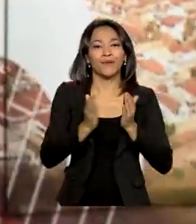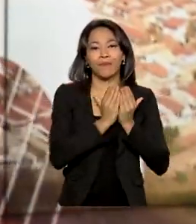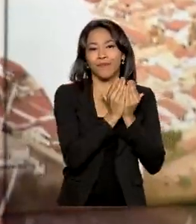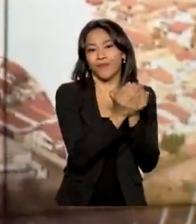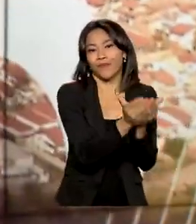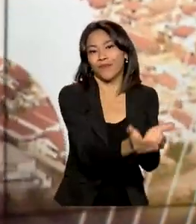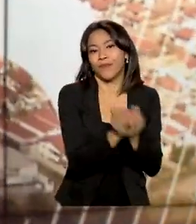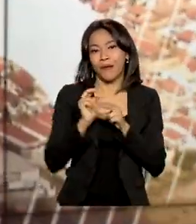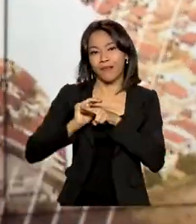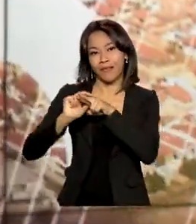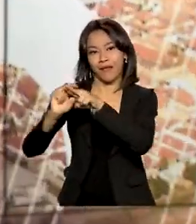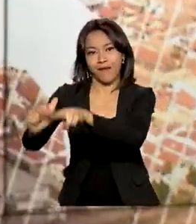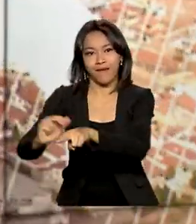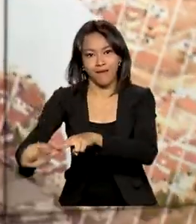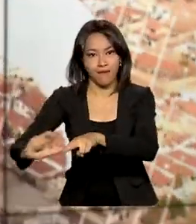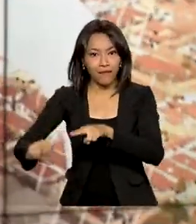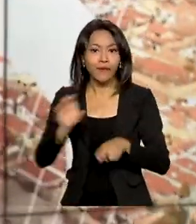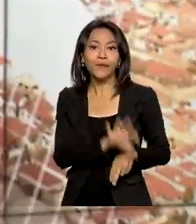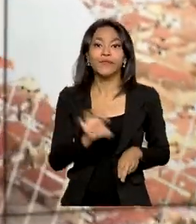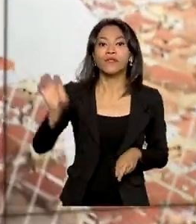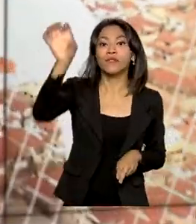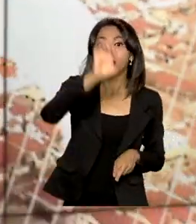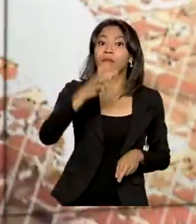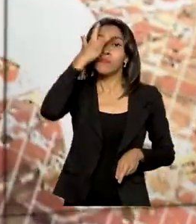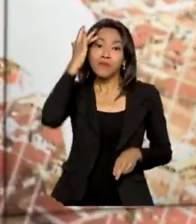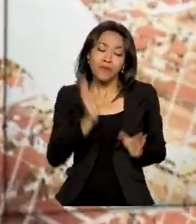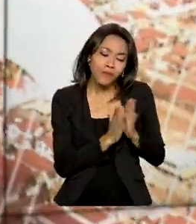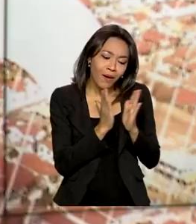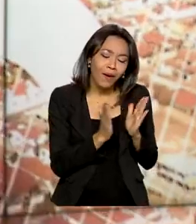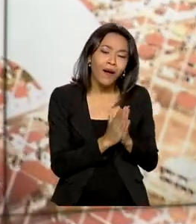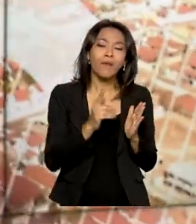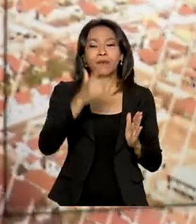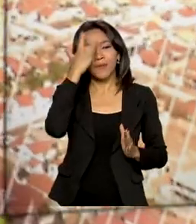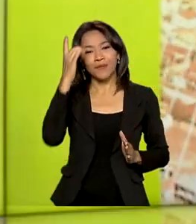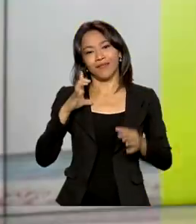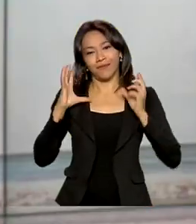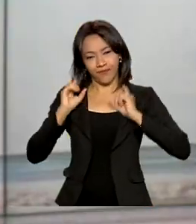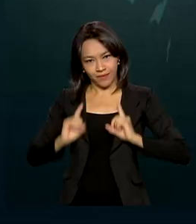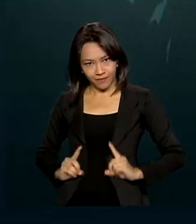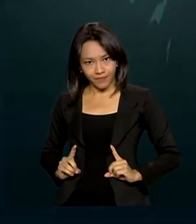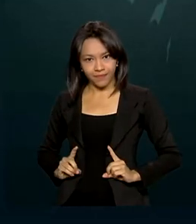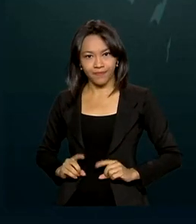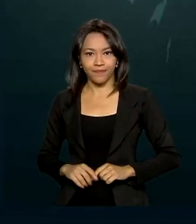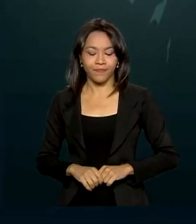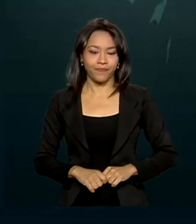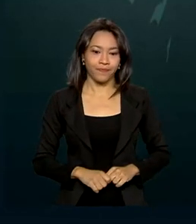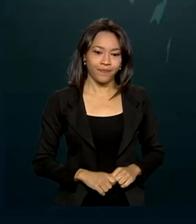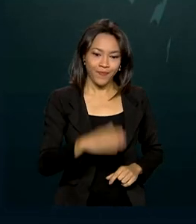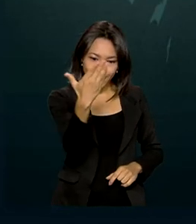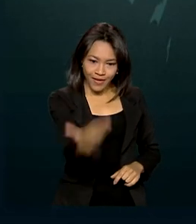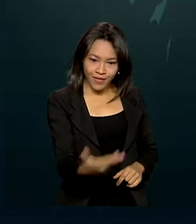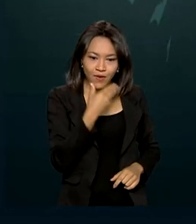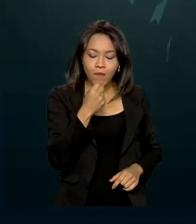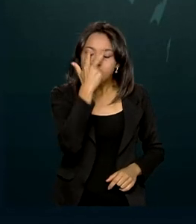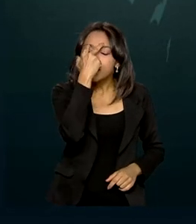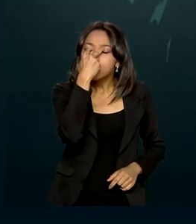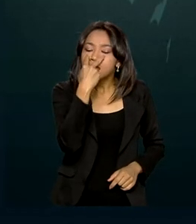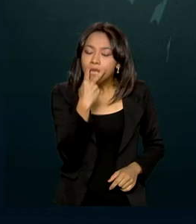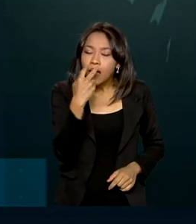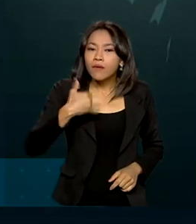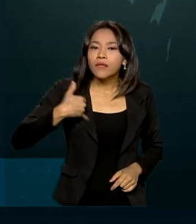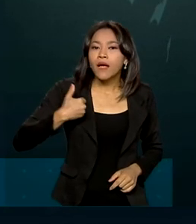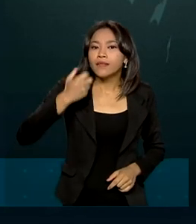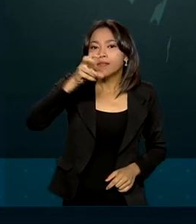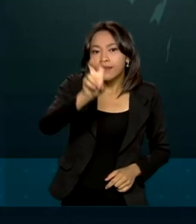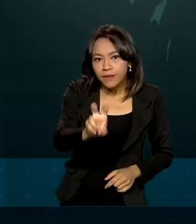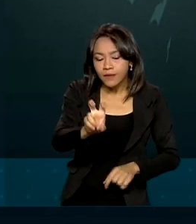ou trem entre os estados para pessoas carentes e com deficiência. Igor é cego e desde os cinco